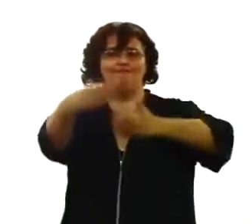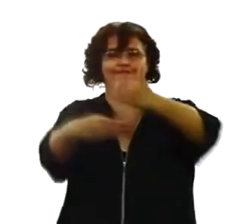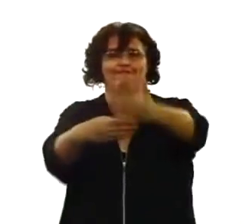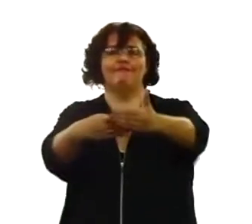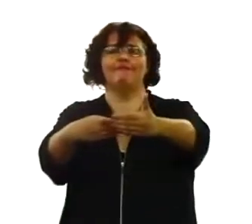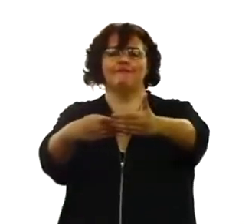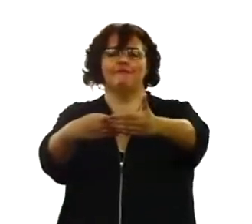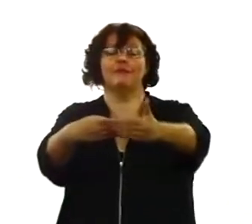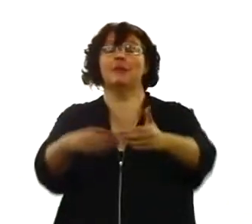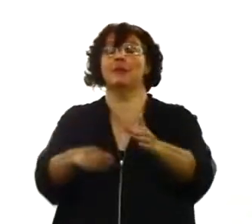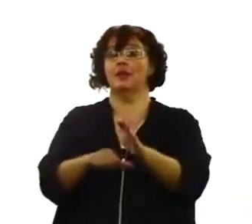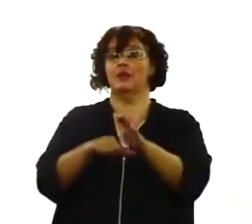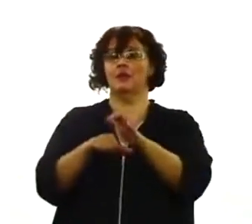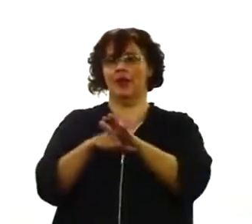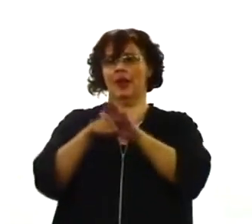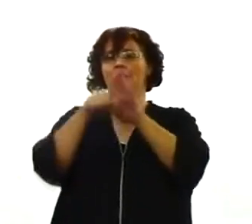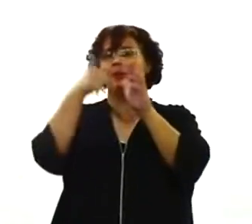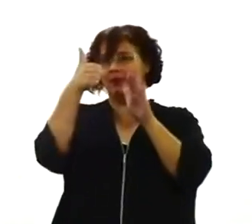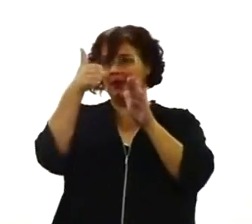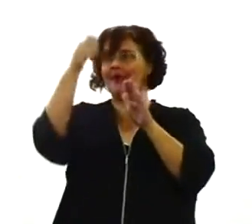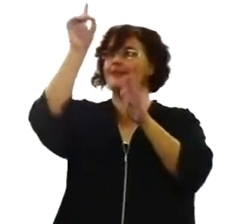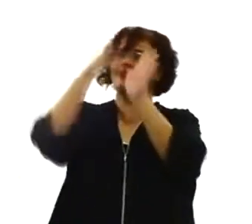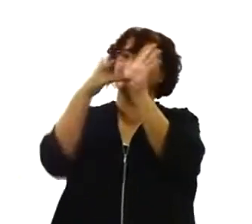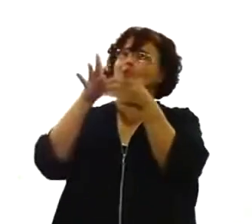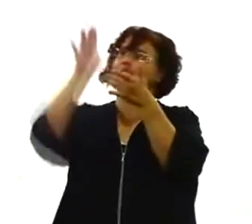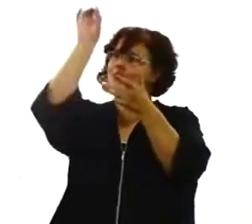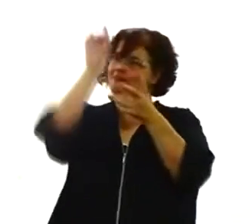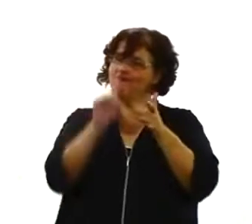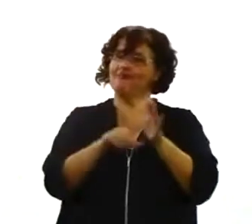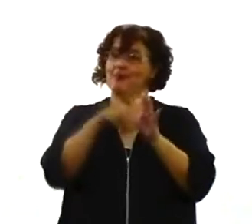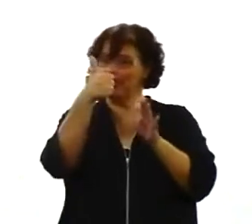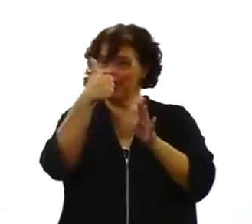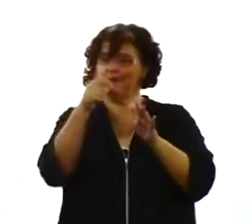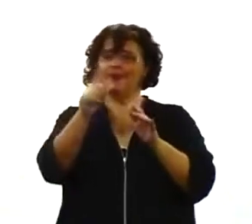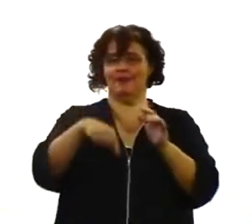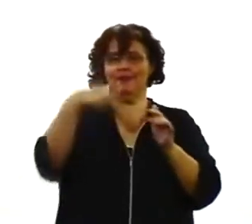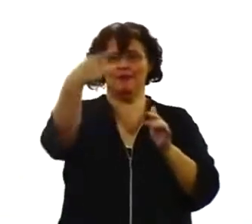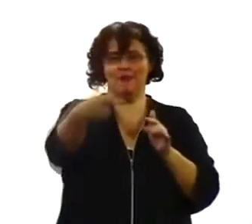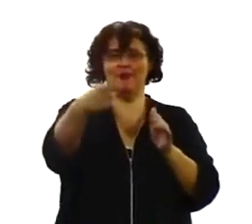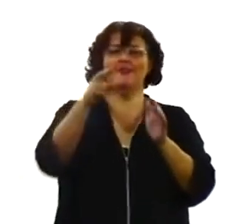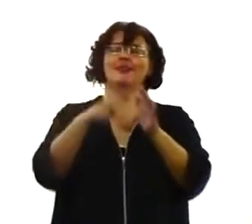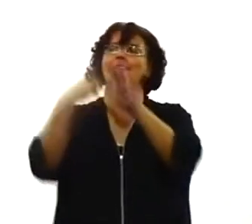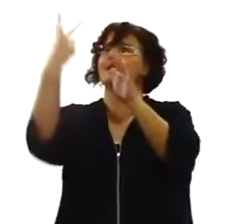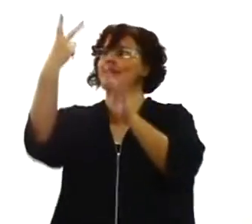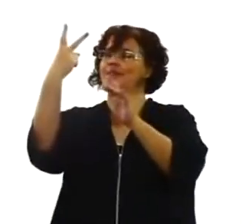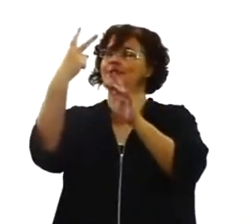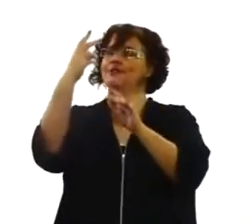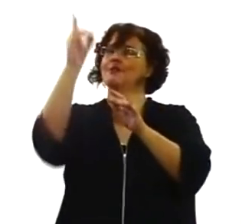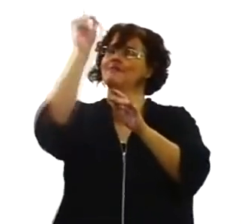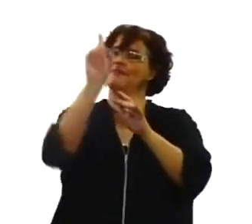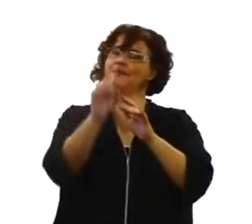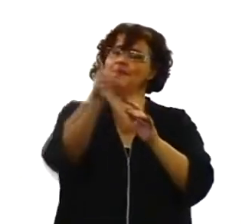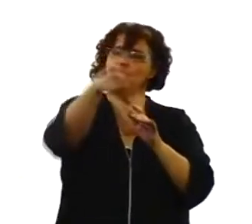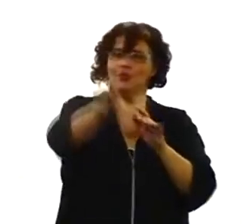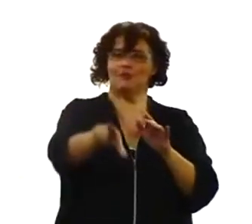a primeira vinda e a segunda vinda. Então nós vamos estudar essa consequência natural. E